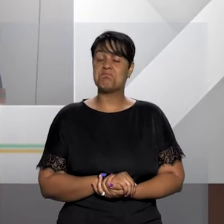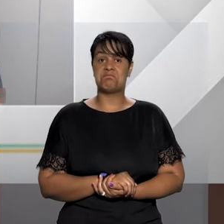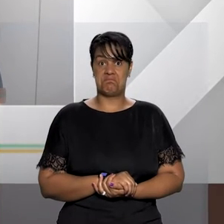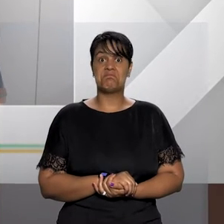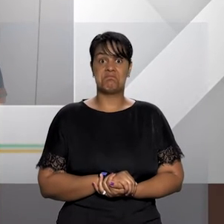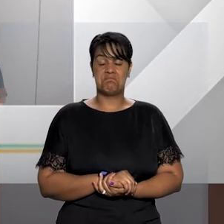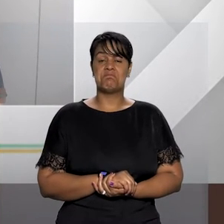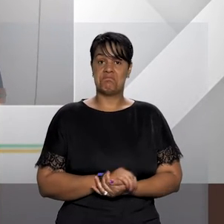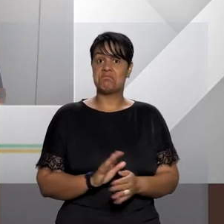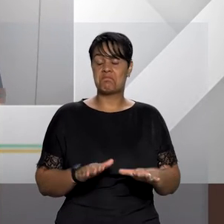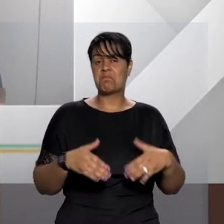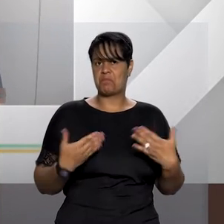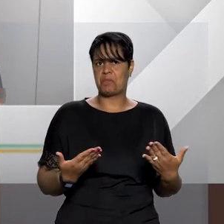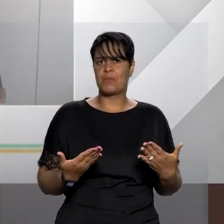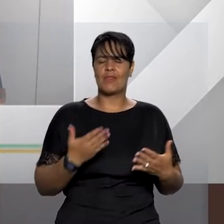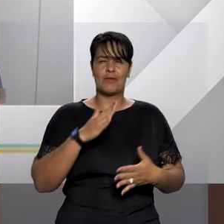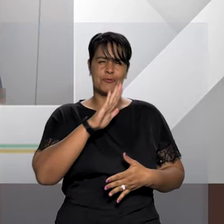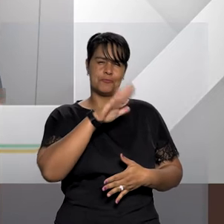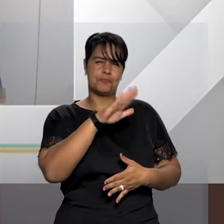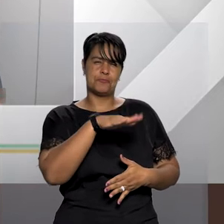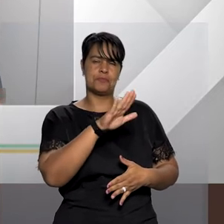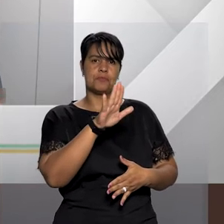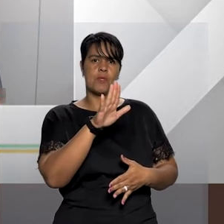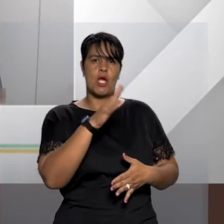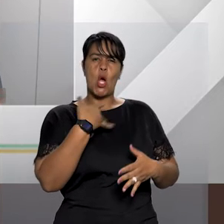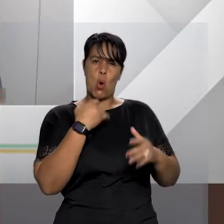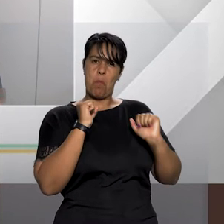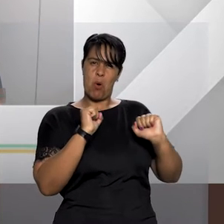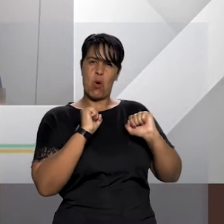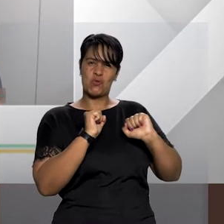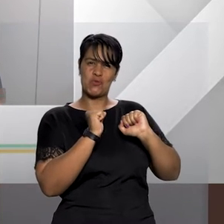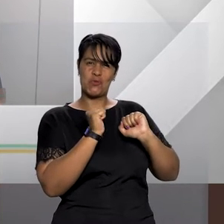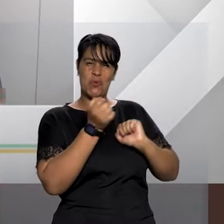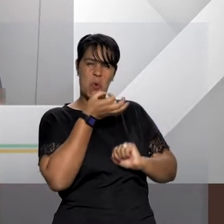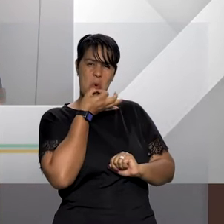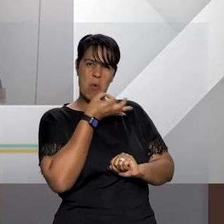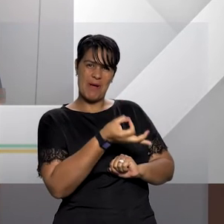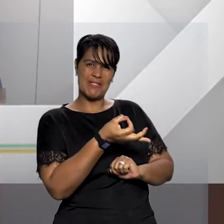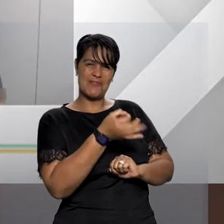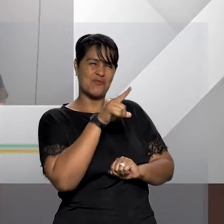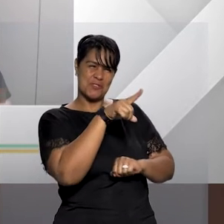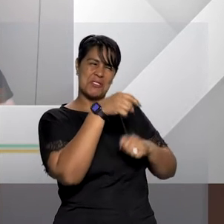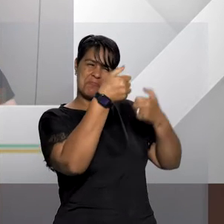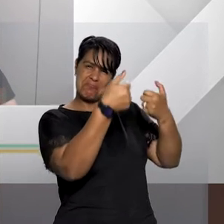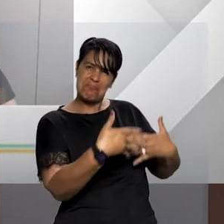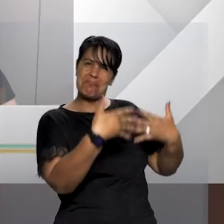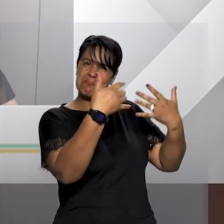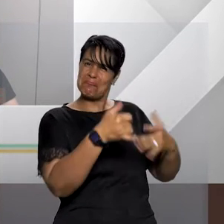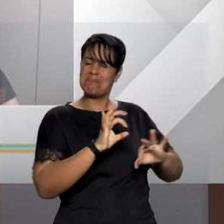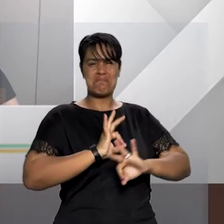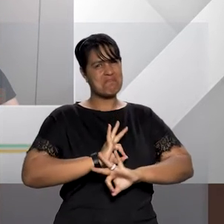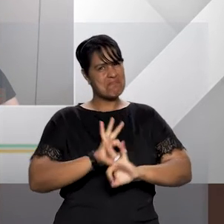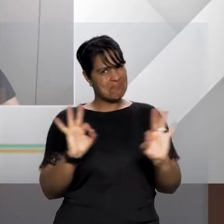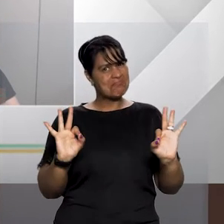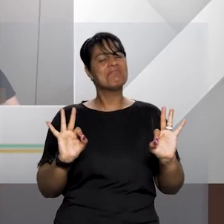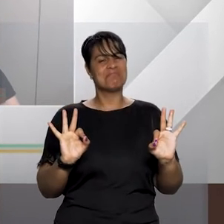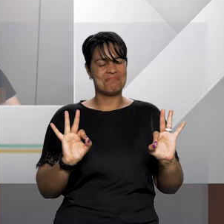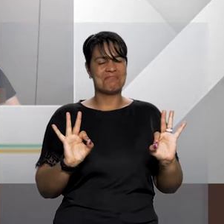Fátima, você me permitiria fazer só uma observação a partir dessa aula magistral da doutora Amini,